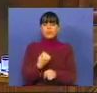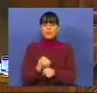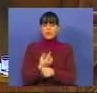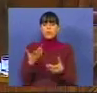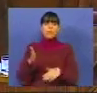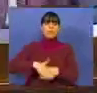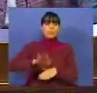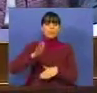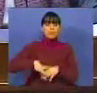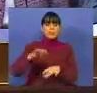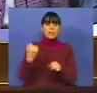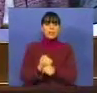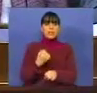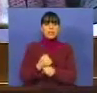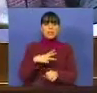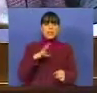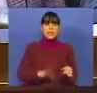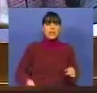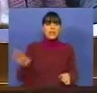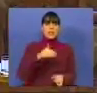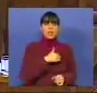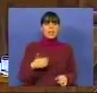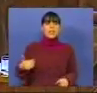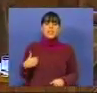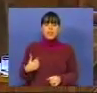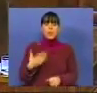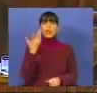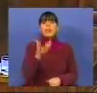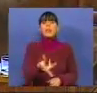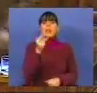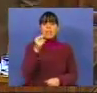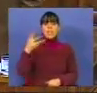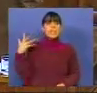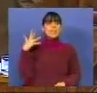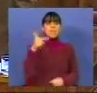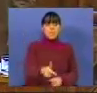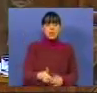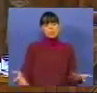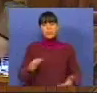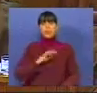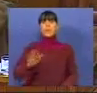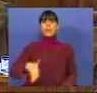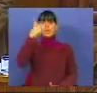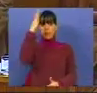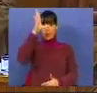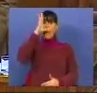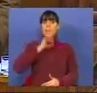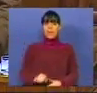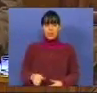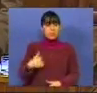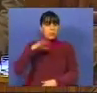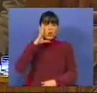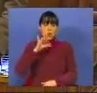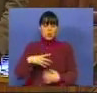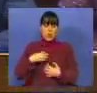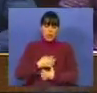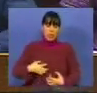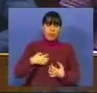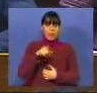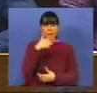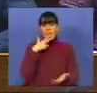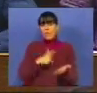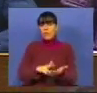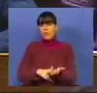saíram do Serviço Nacional de Saúde? 13 mil. Sr. Primeiro-Ministro, não sei se o incomoda a